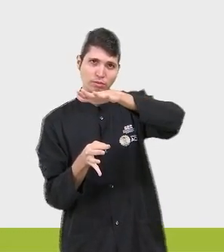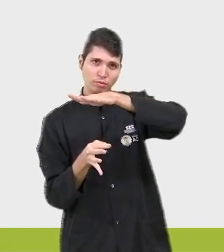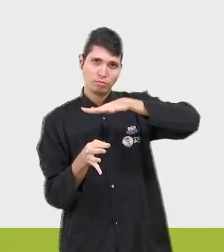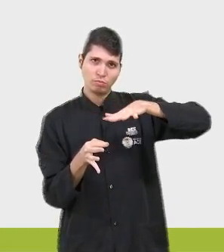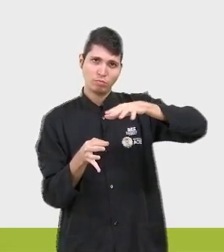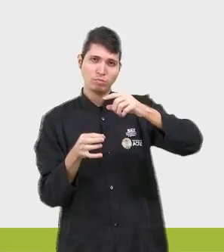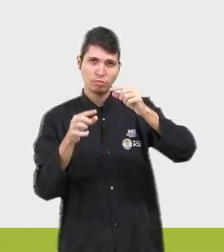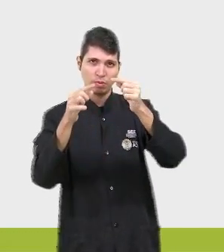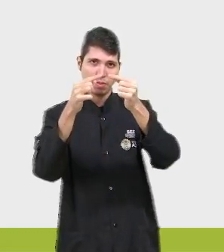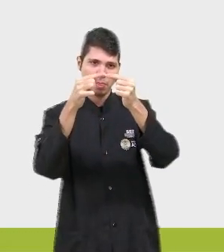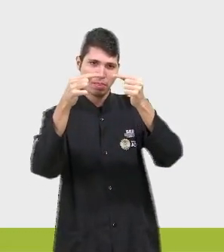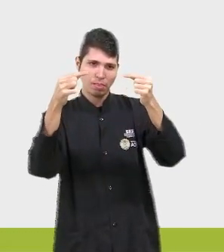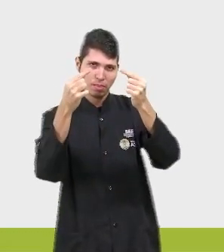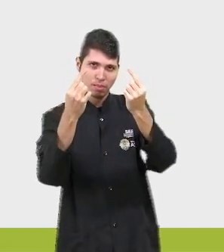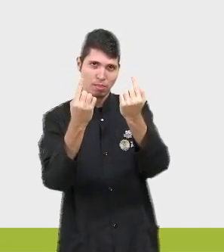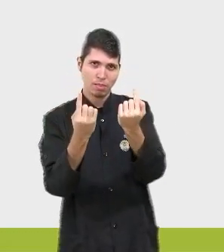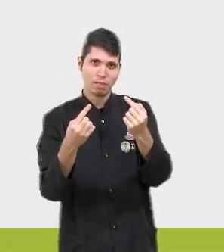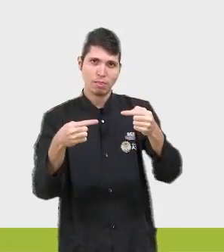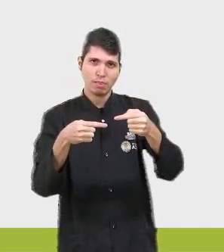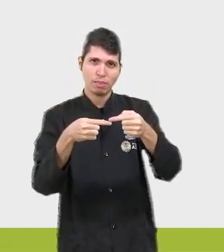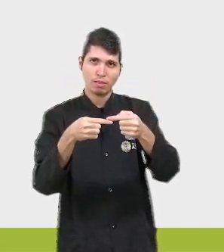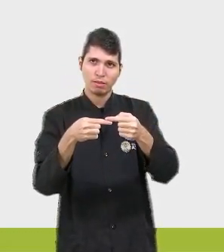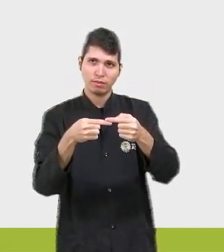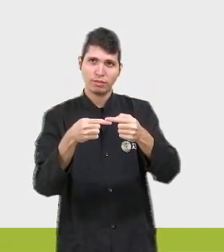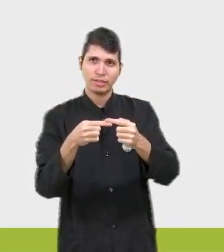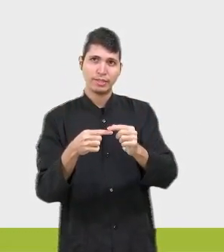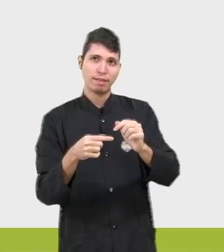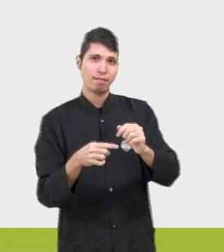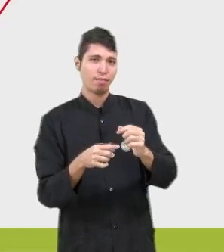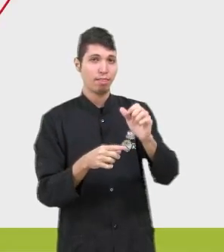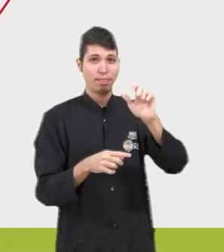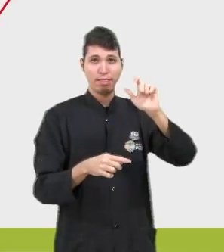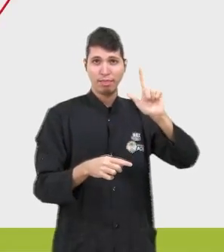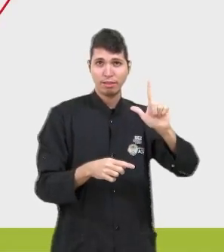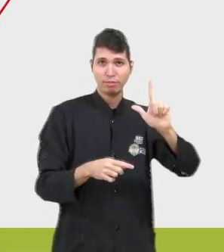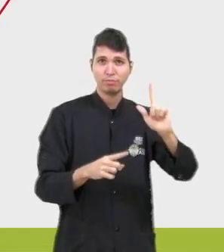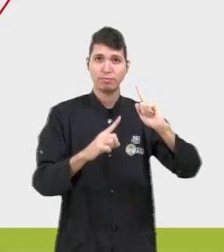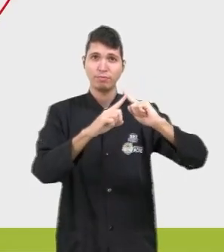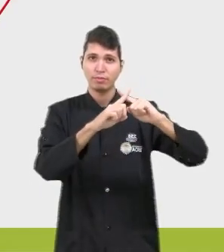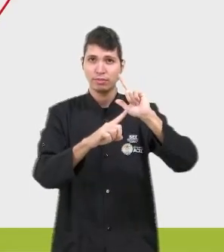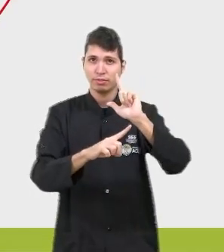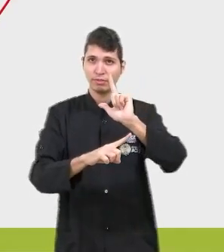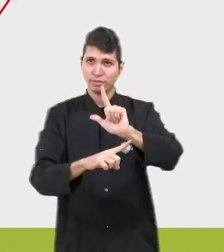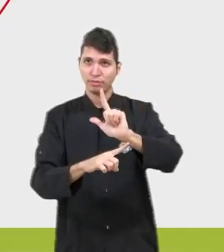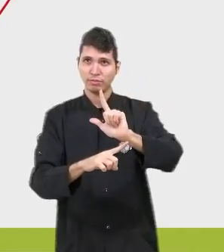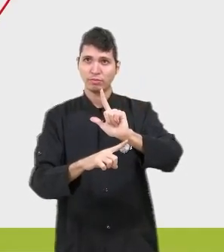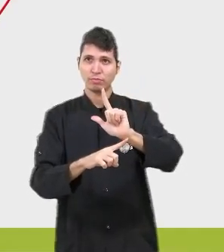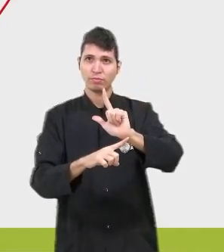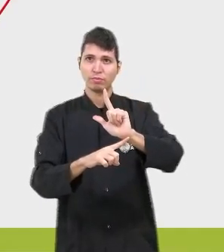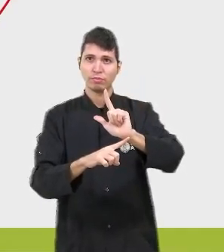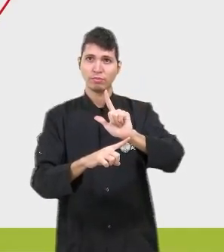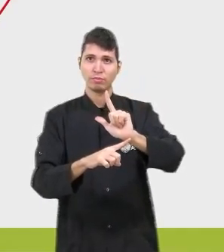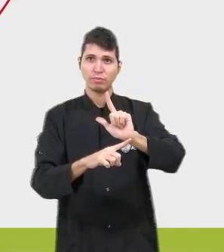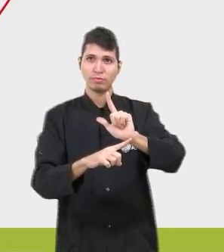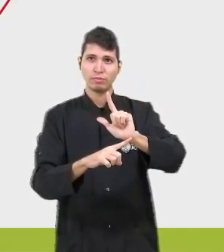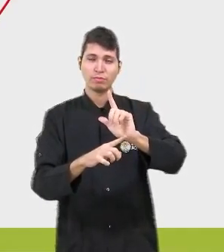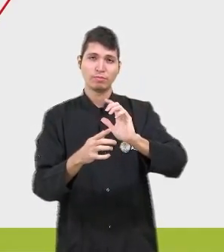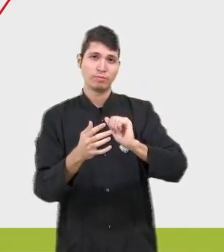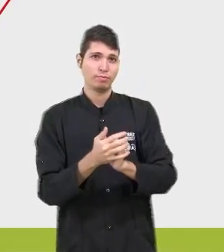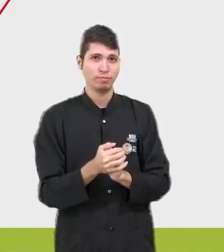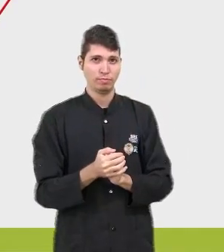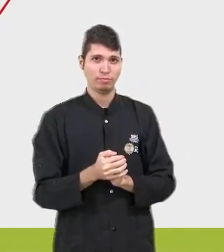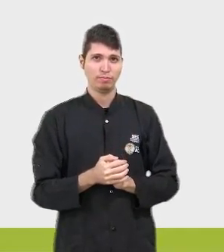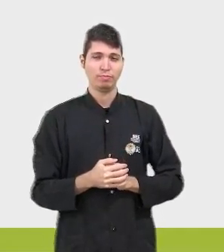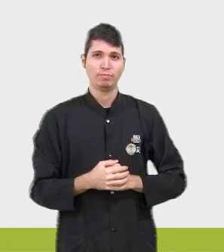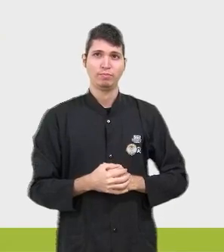vai ser lado vezes lado, que vai gerar a nossa formulazinha aqui, que é o L ao quadrado.